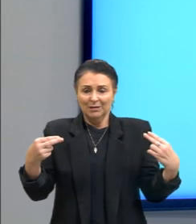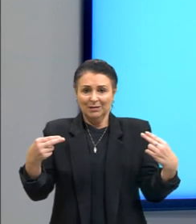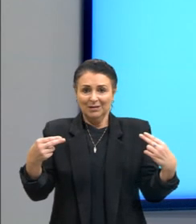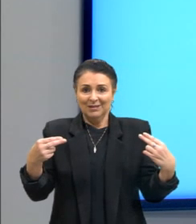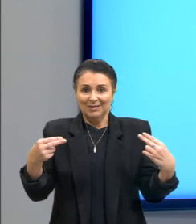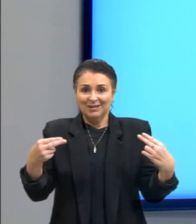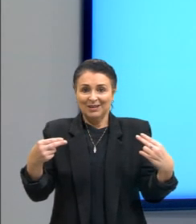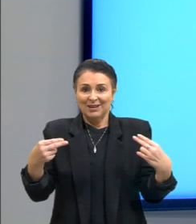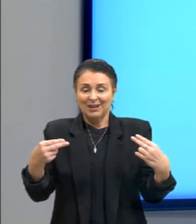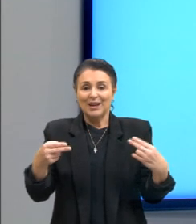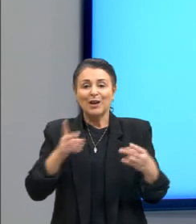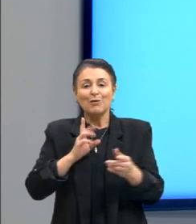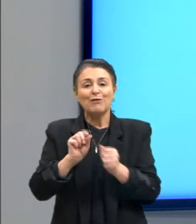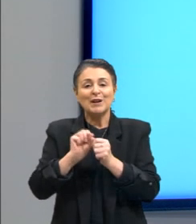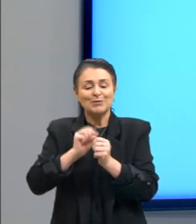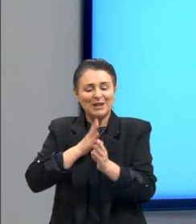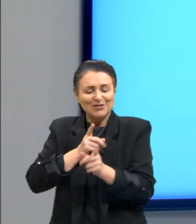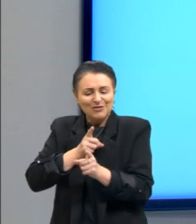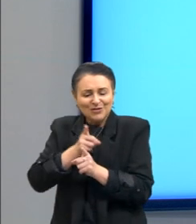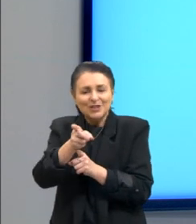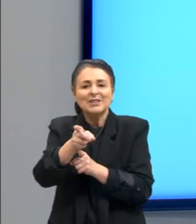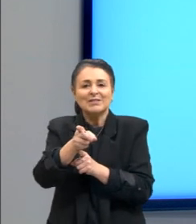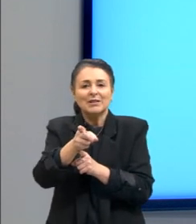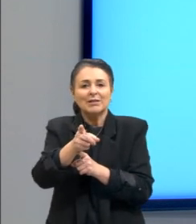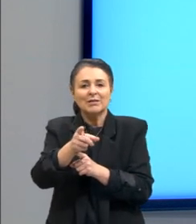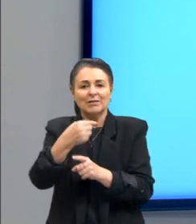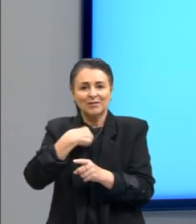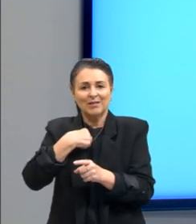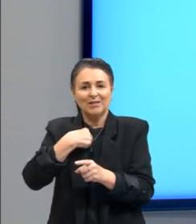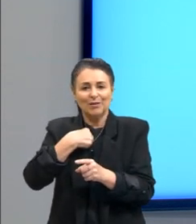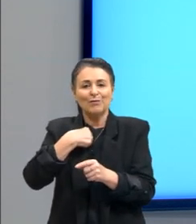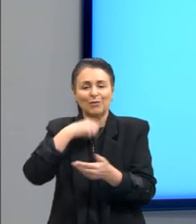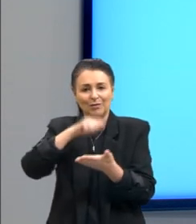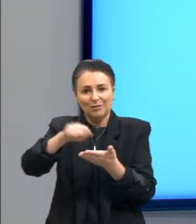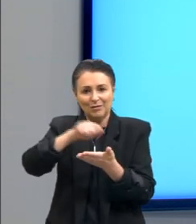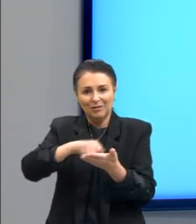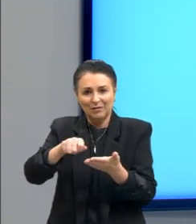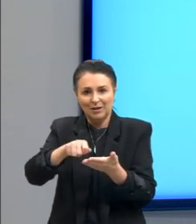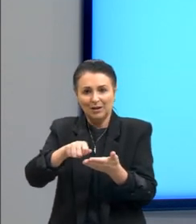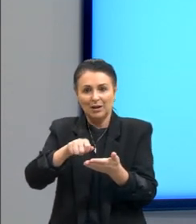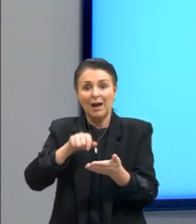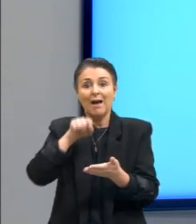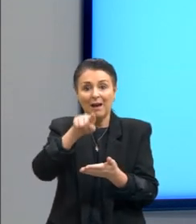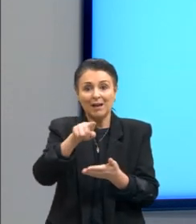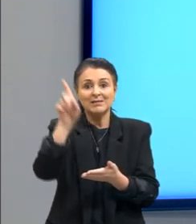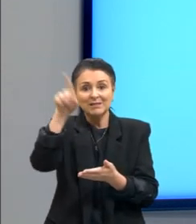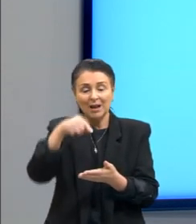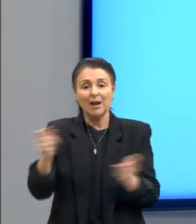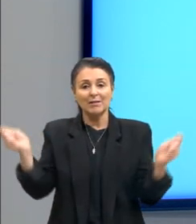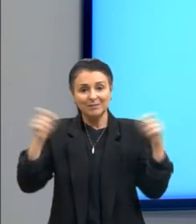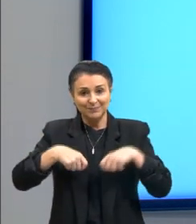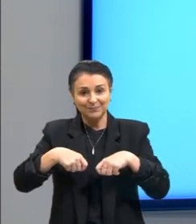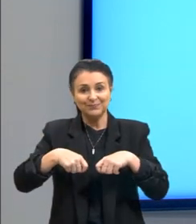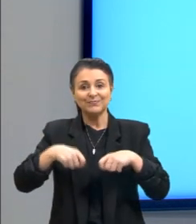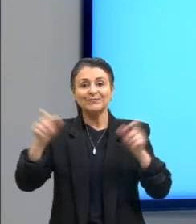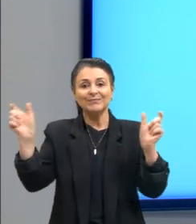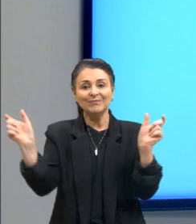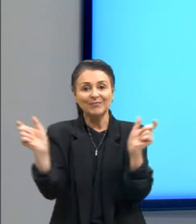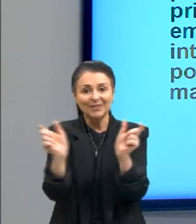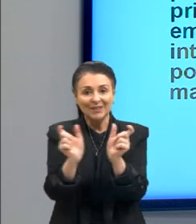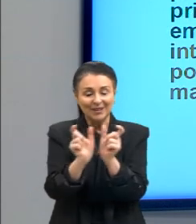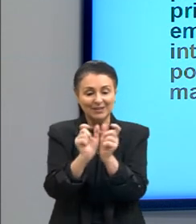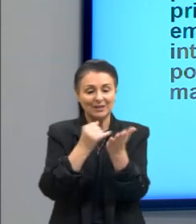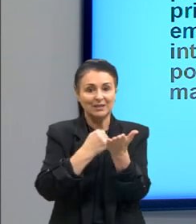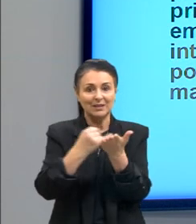leitor para isso então essa é uma das possibilidades de frase introdutória citação